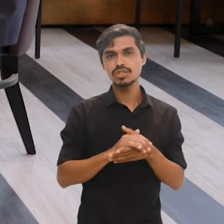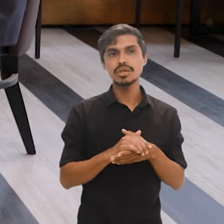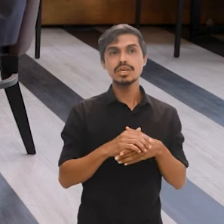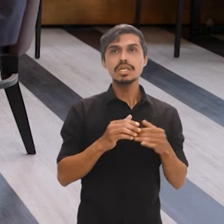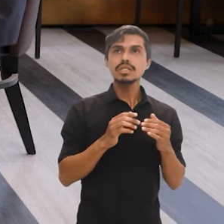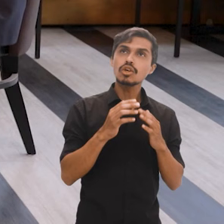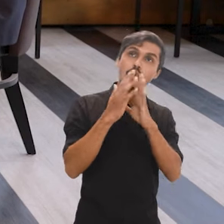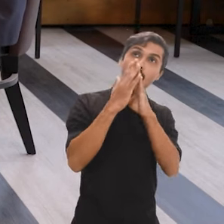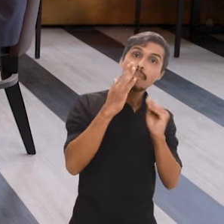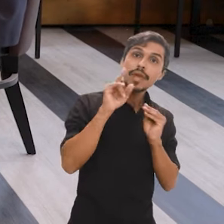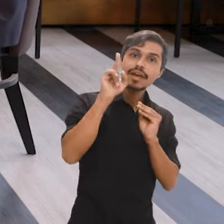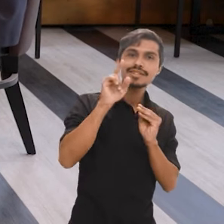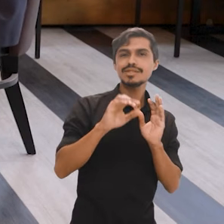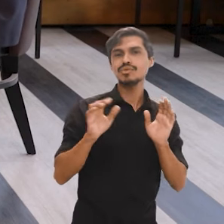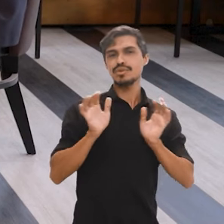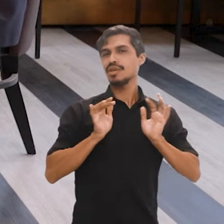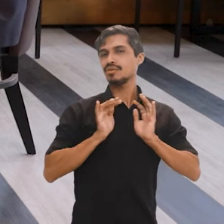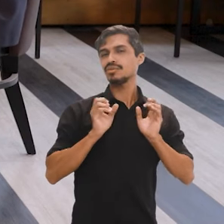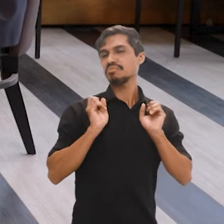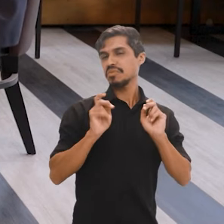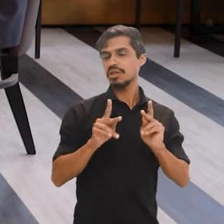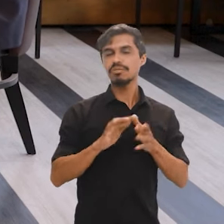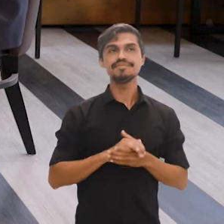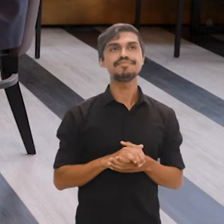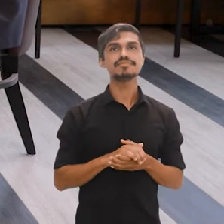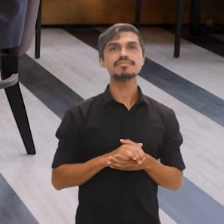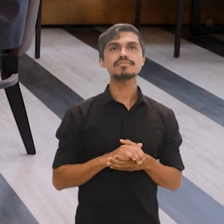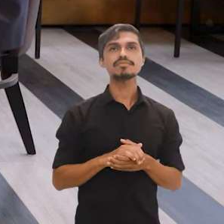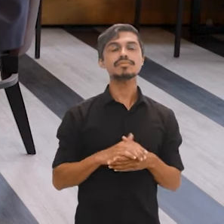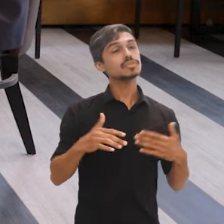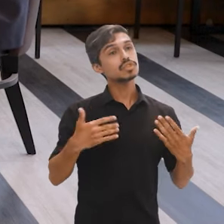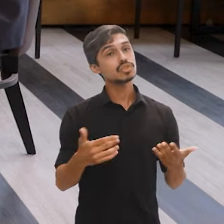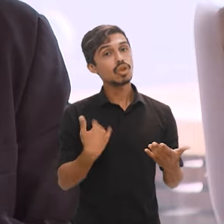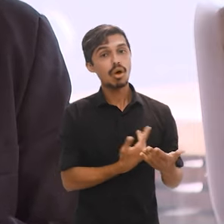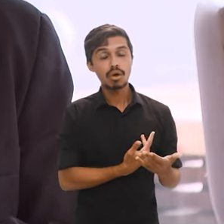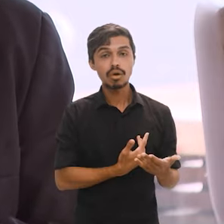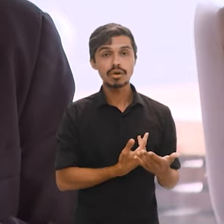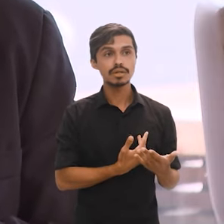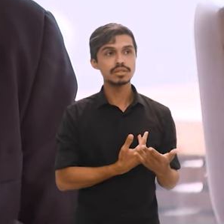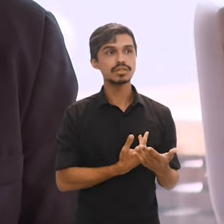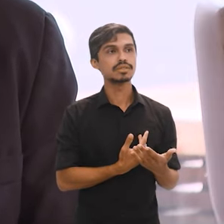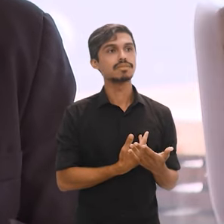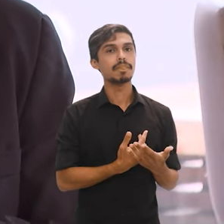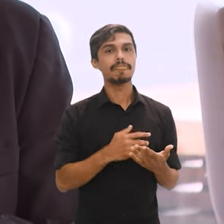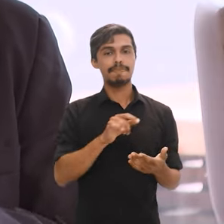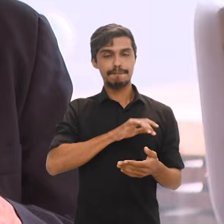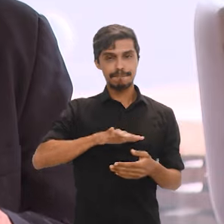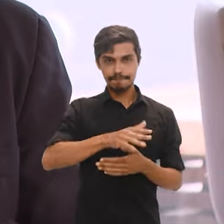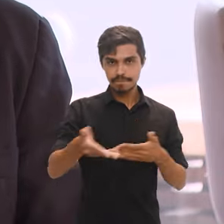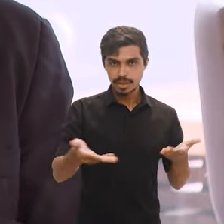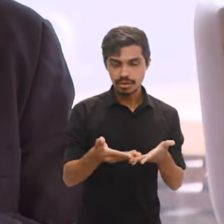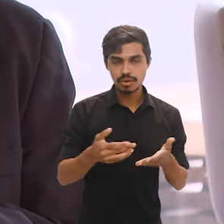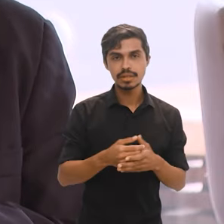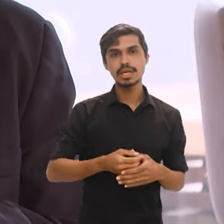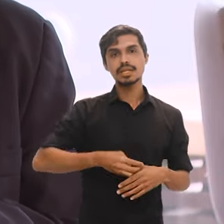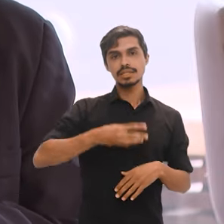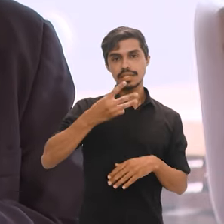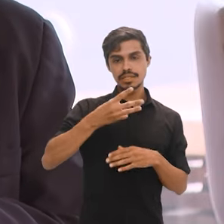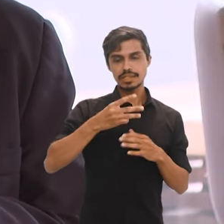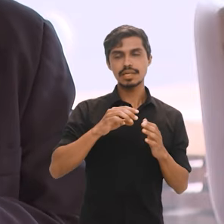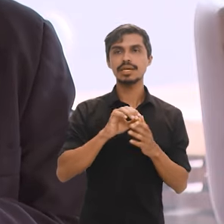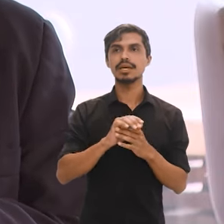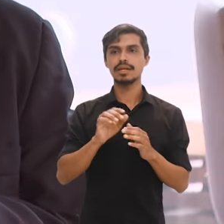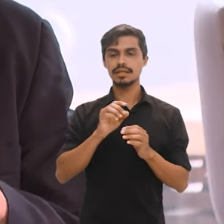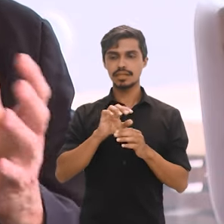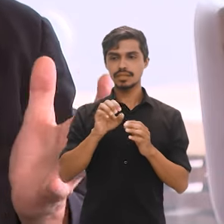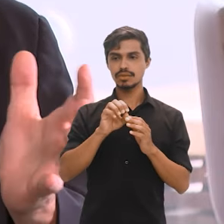trajetória dos países desenvolvidos. Bom, nós estamos vivendo uma realidade agora, no começo da terceira década